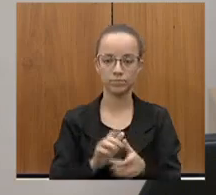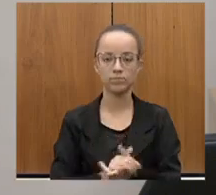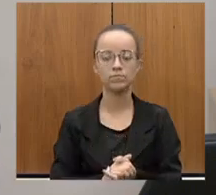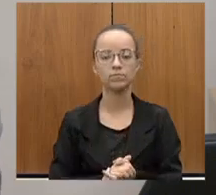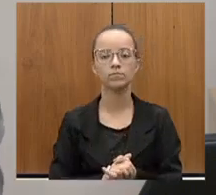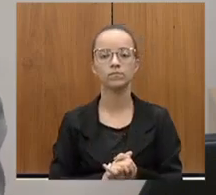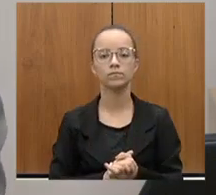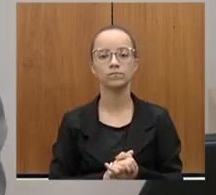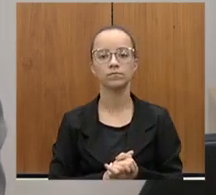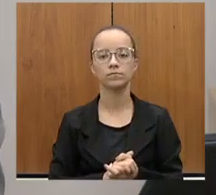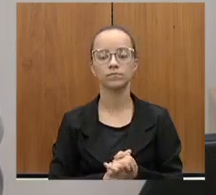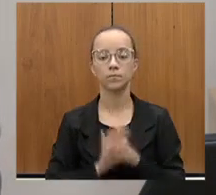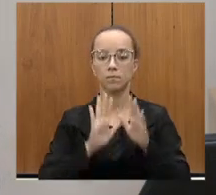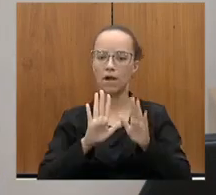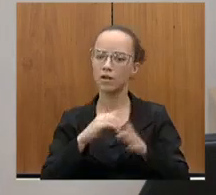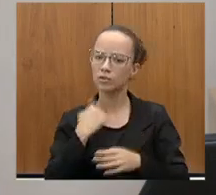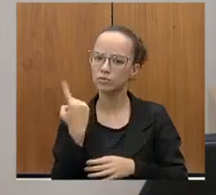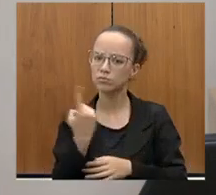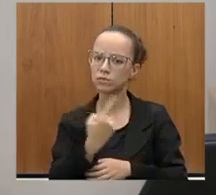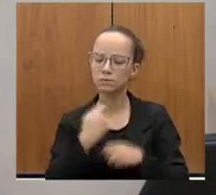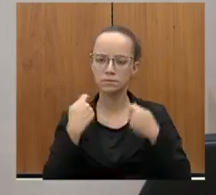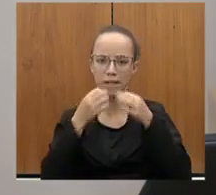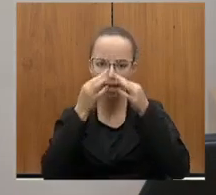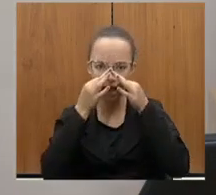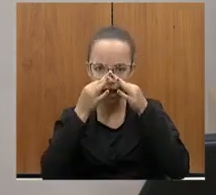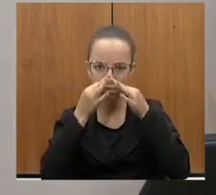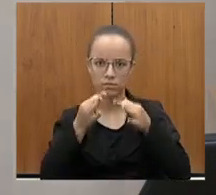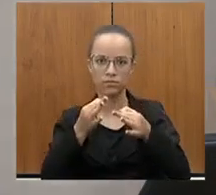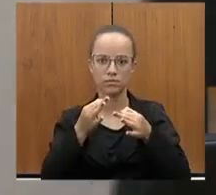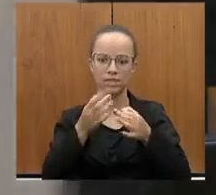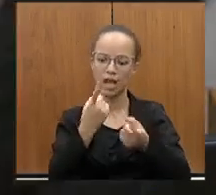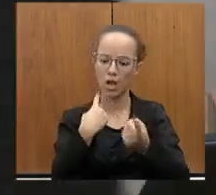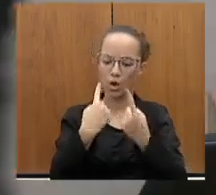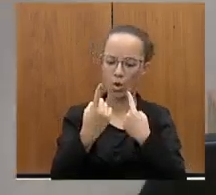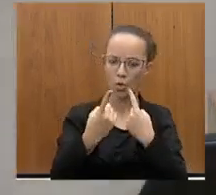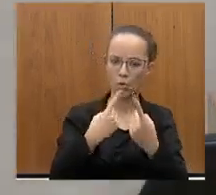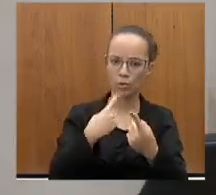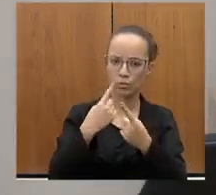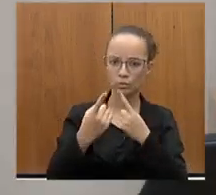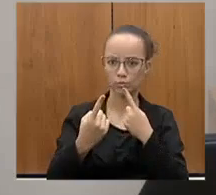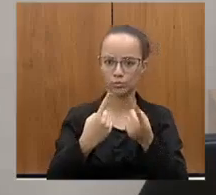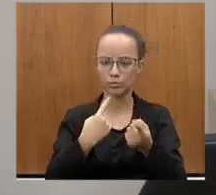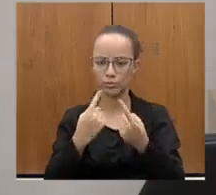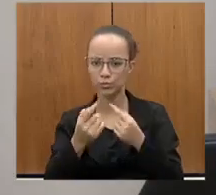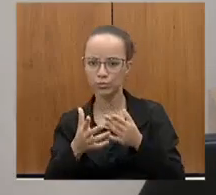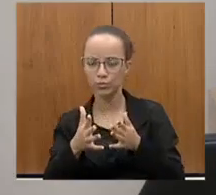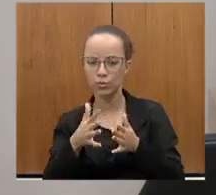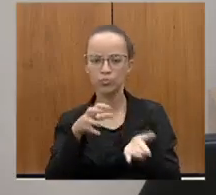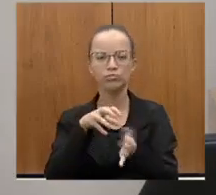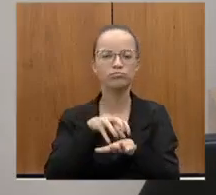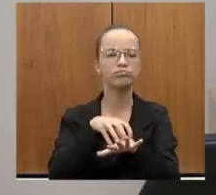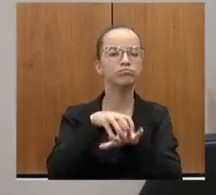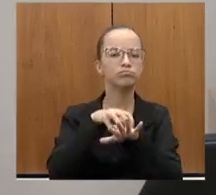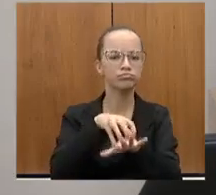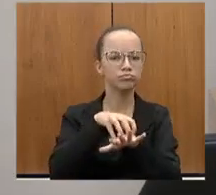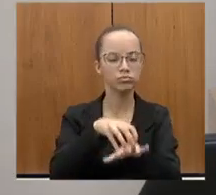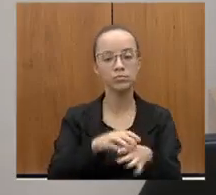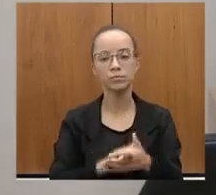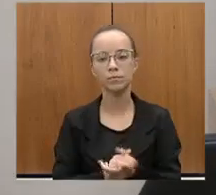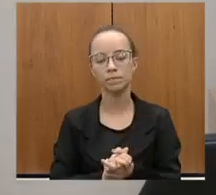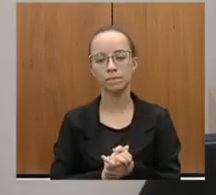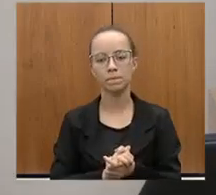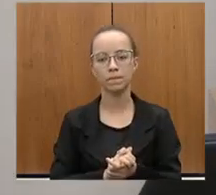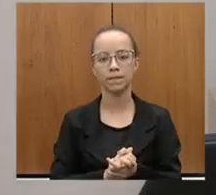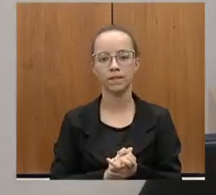mas nós temos que ter olhos nas ferrovias e não podemos permitir. Imagine que a